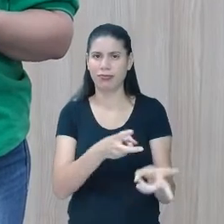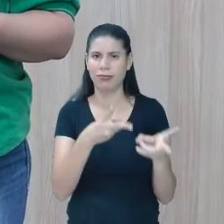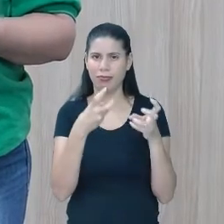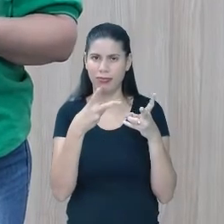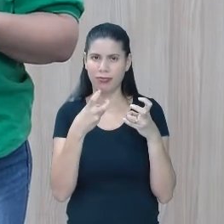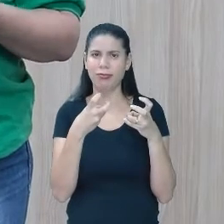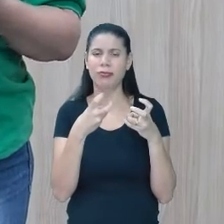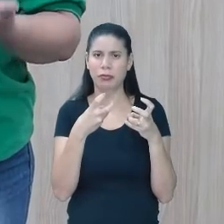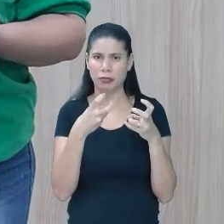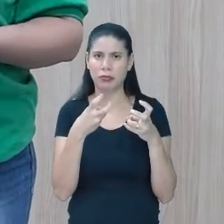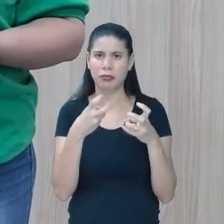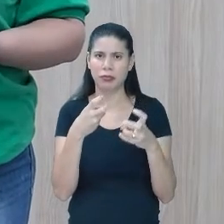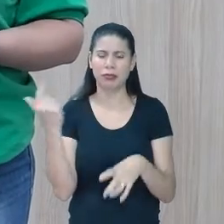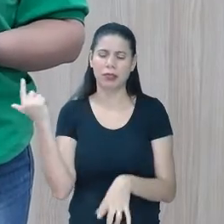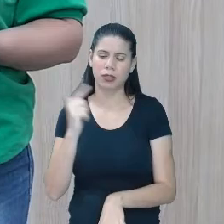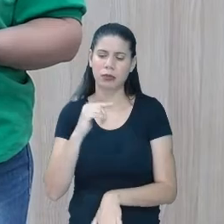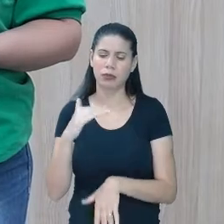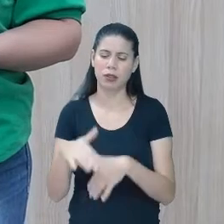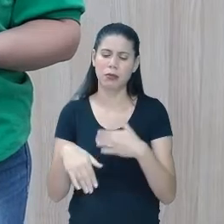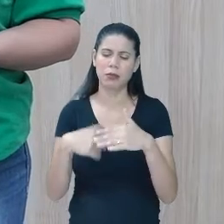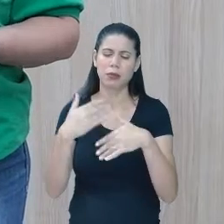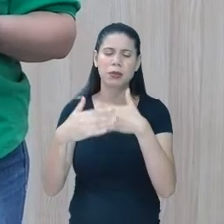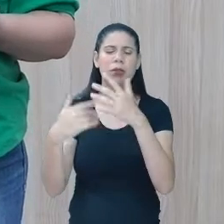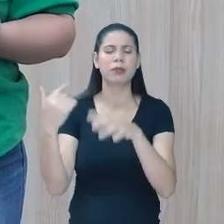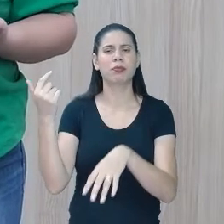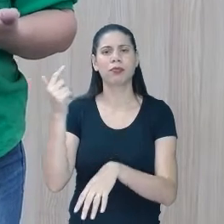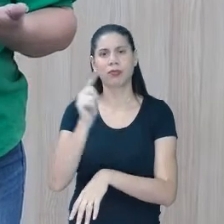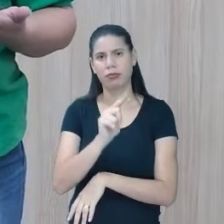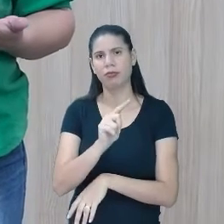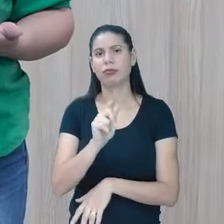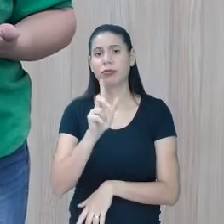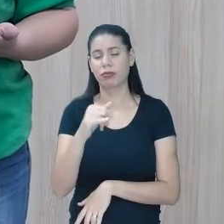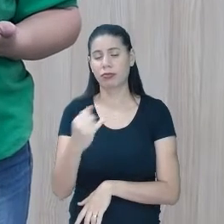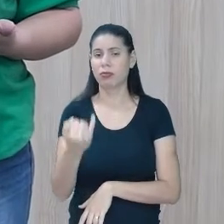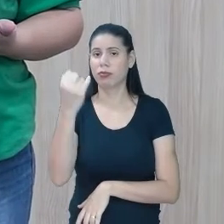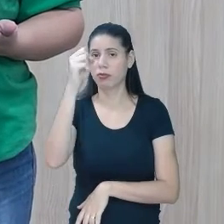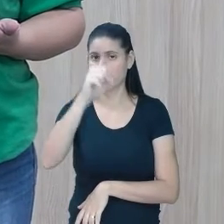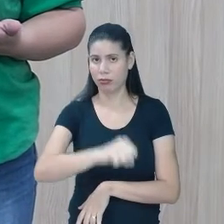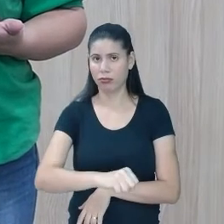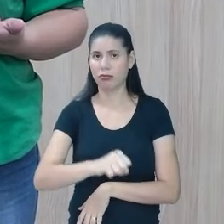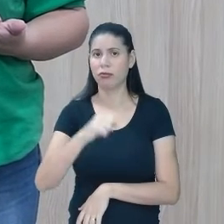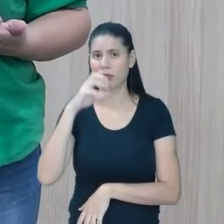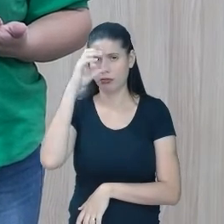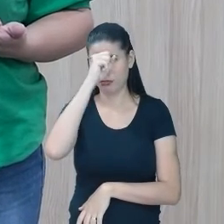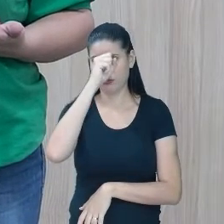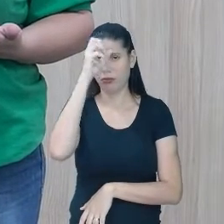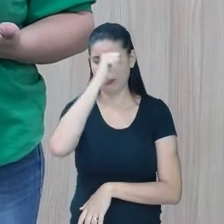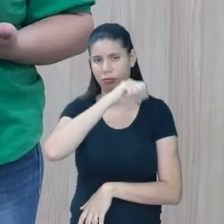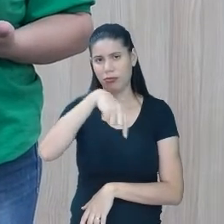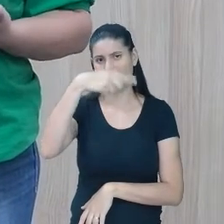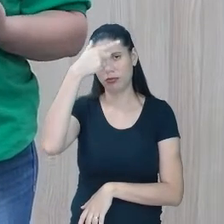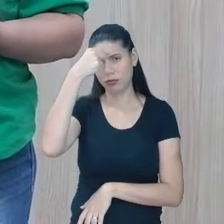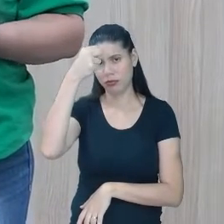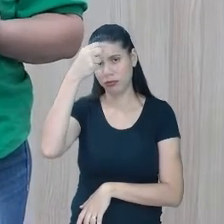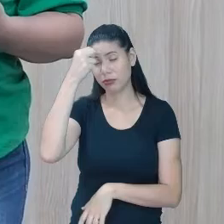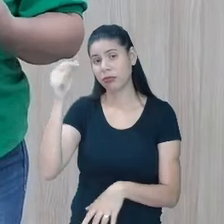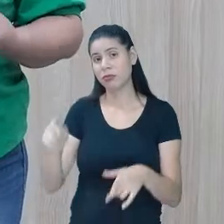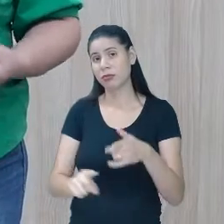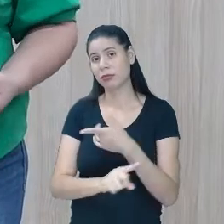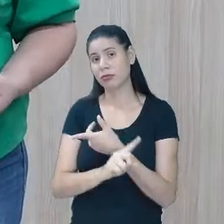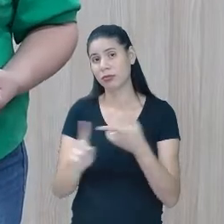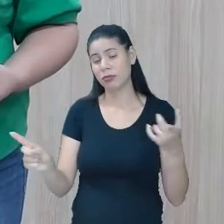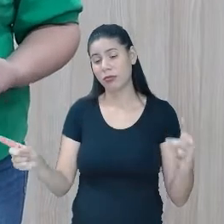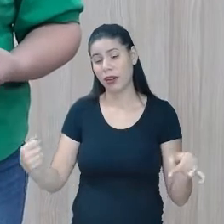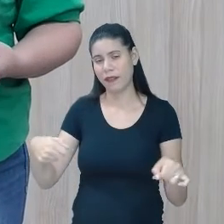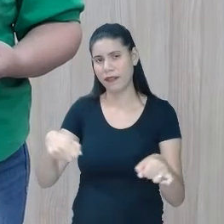com que essa construção aconteça. É importante, sim, a aprendizagem acadêmica, mas o